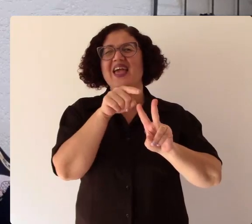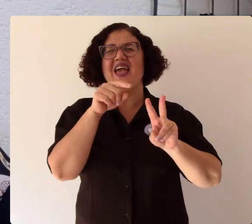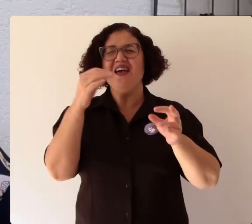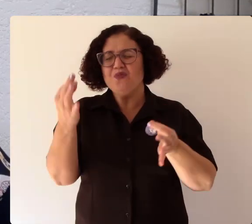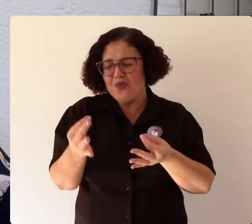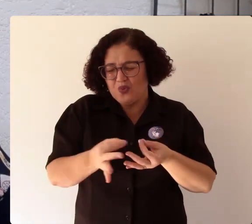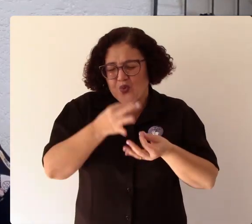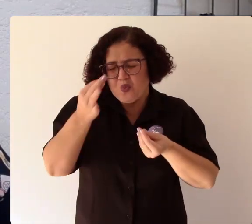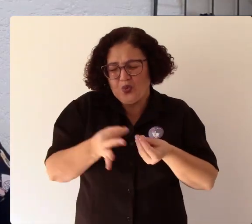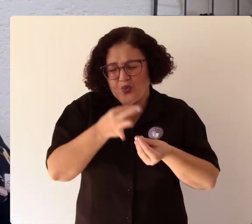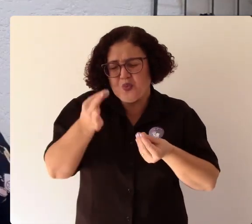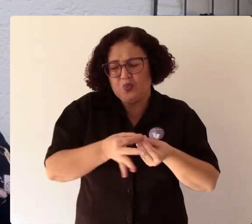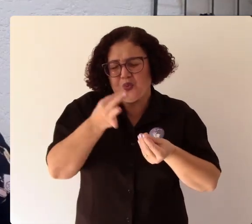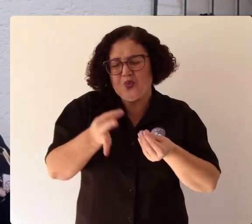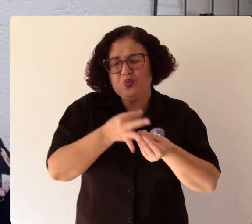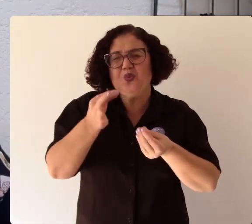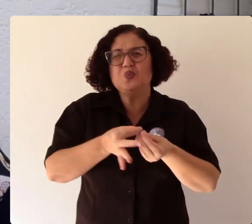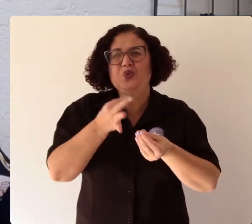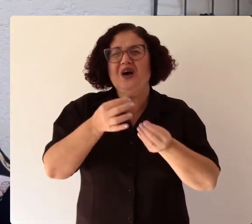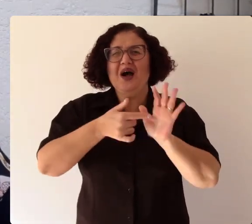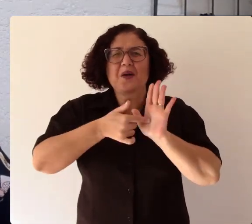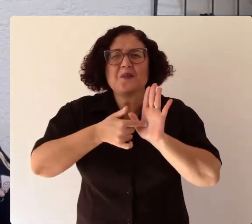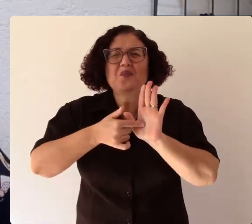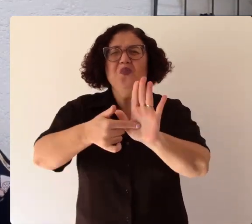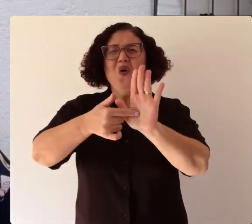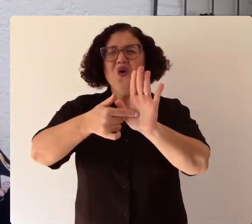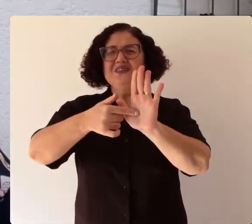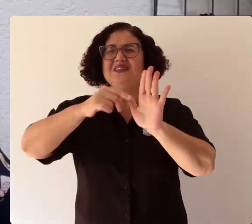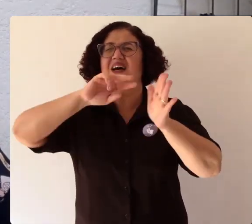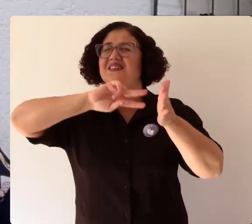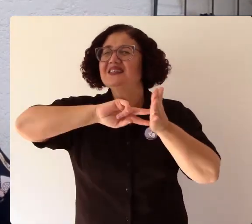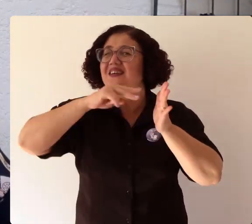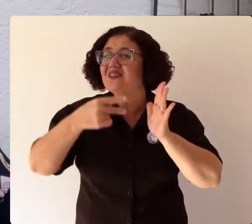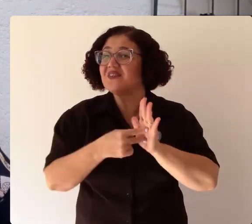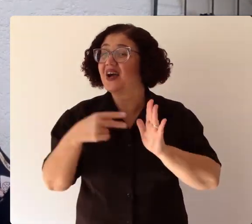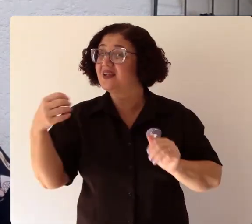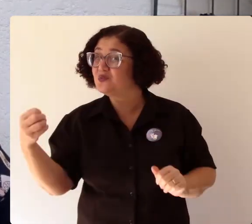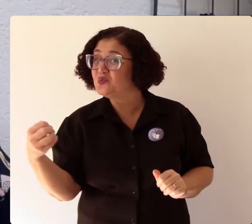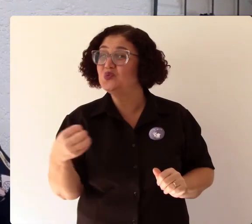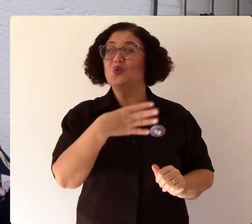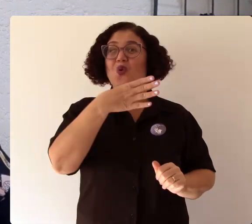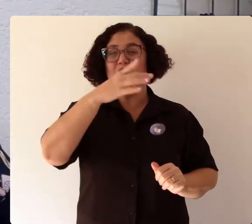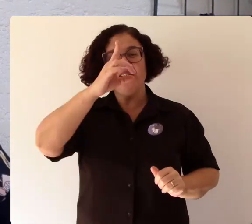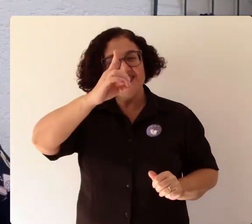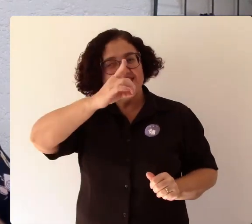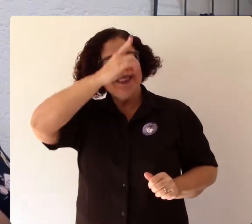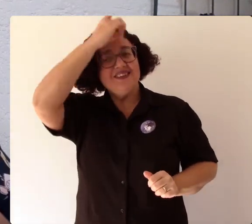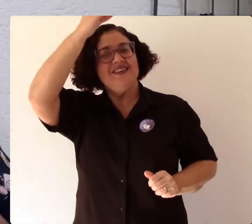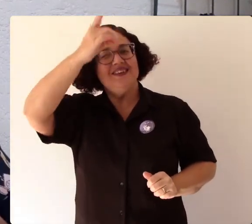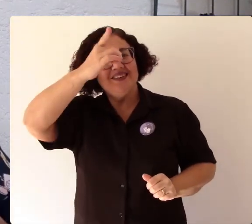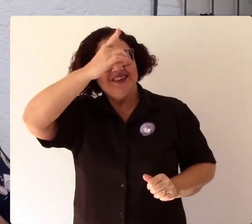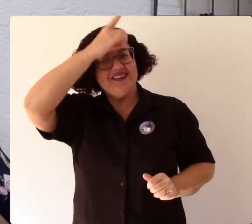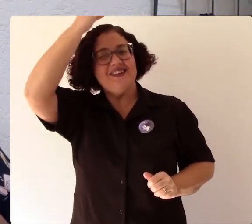o mundo, recria o mundo, reconstrói o mundo e vai